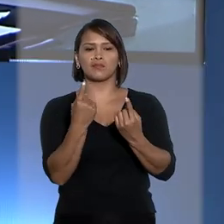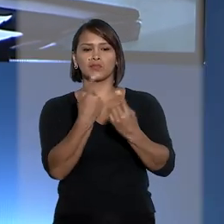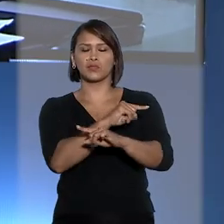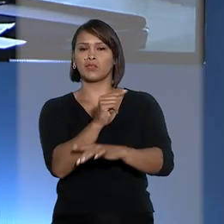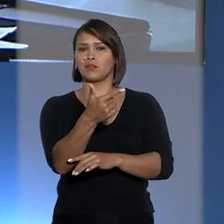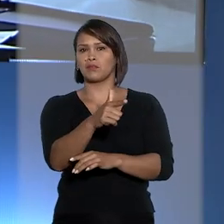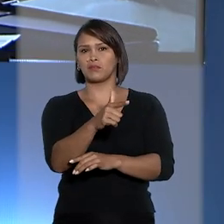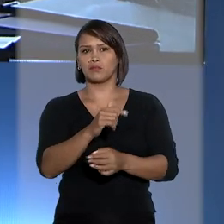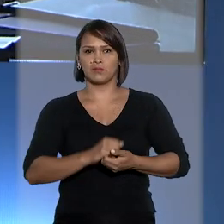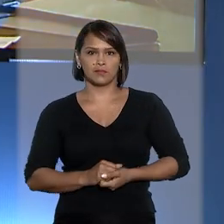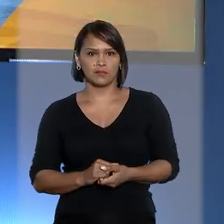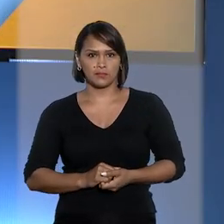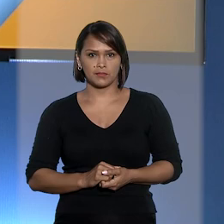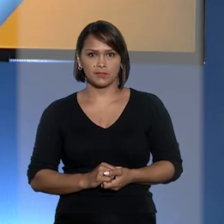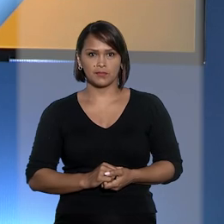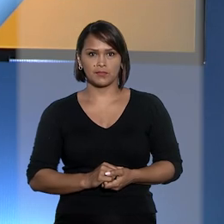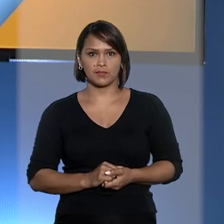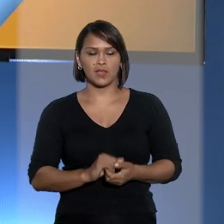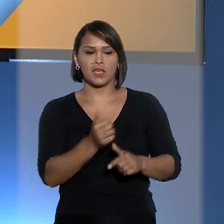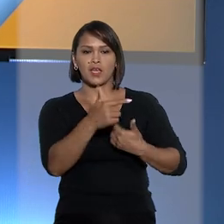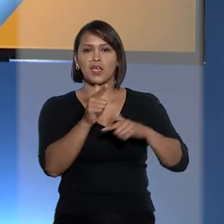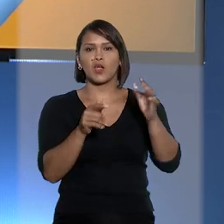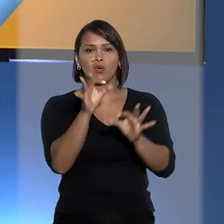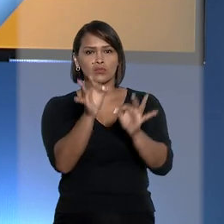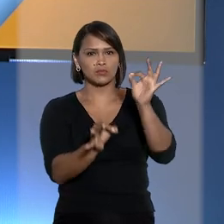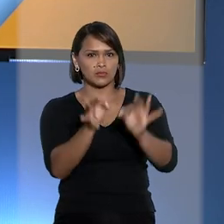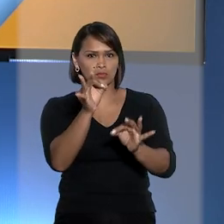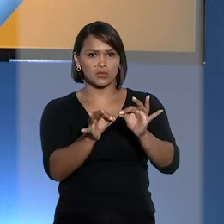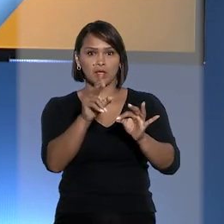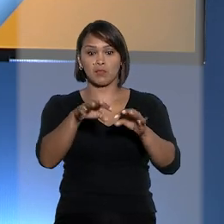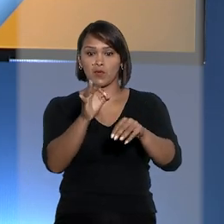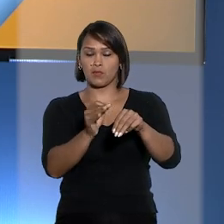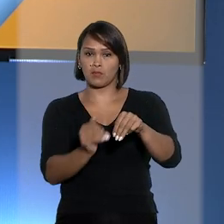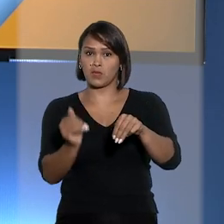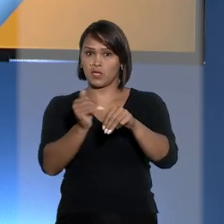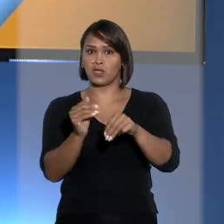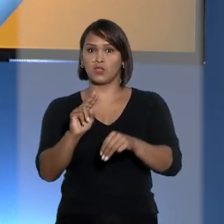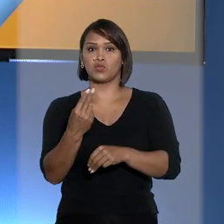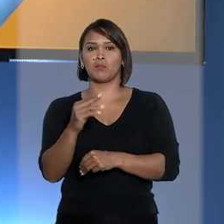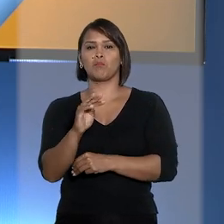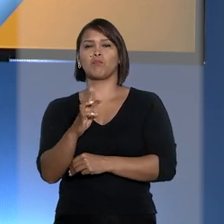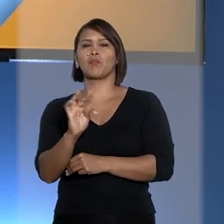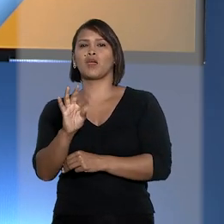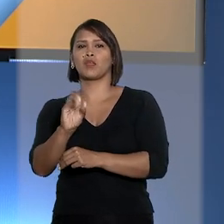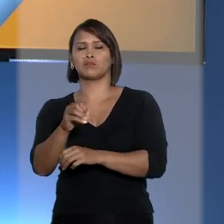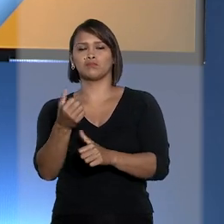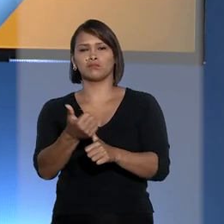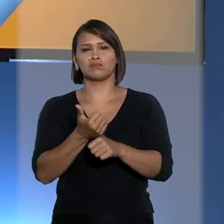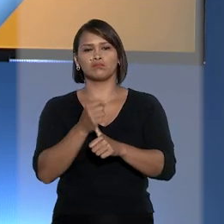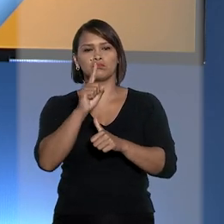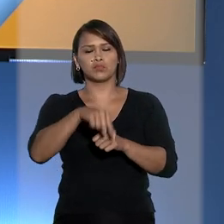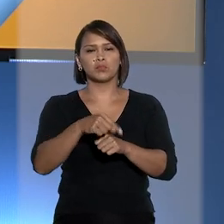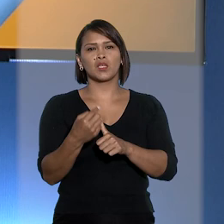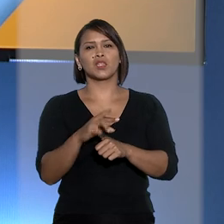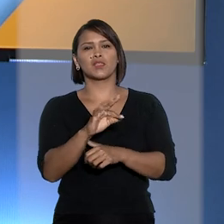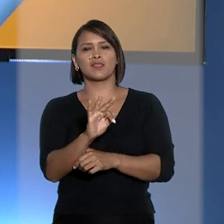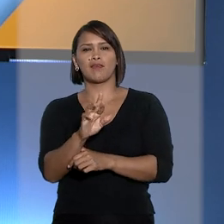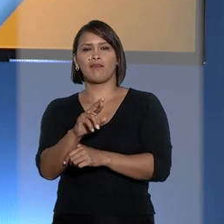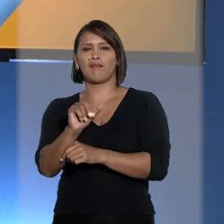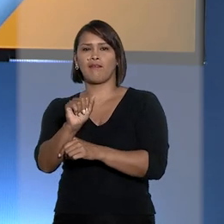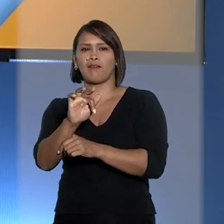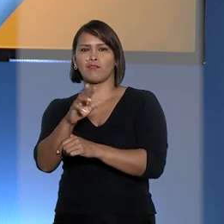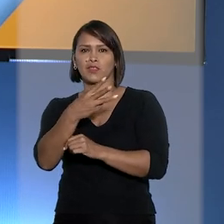irreversíveis. Em outro julgamento, o ministro Humberto Martins suspendeu uma decisão do